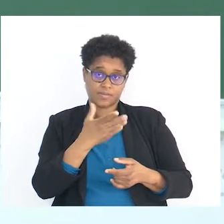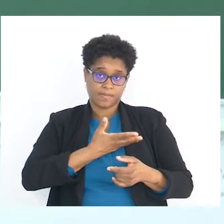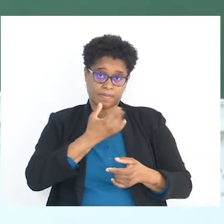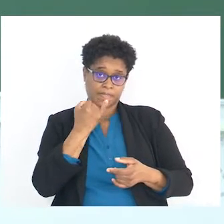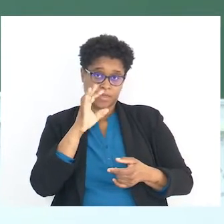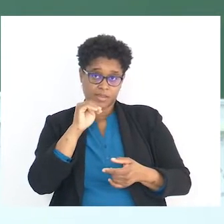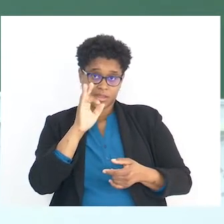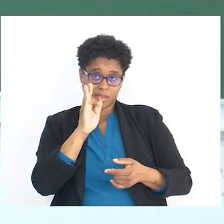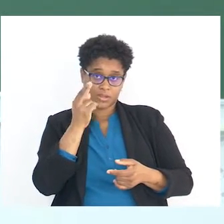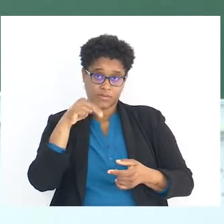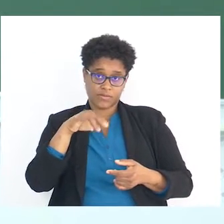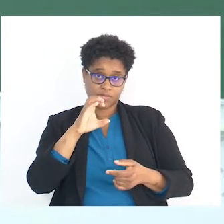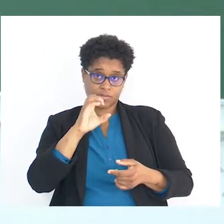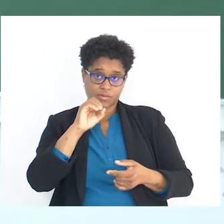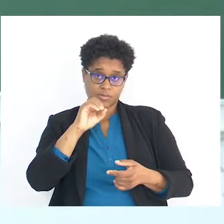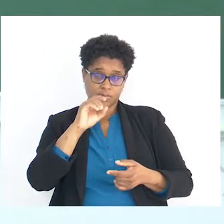Disfunções.